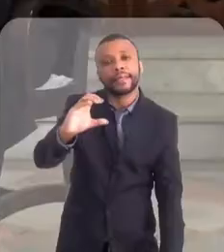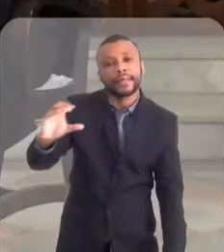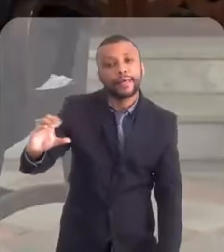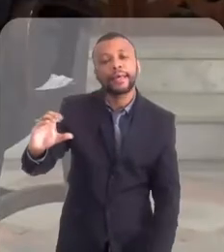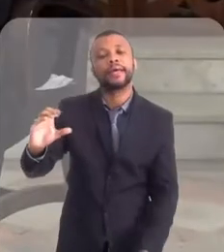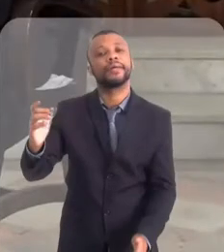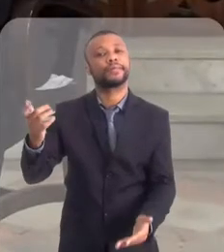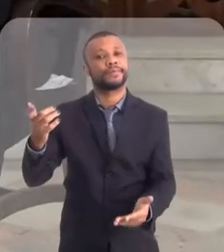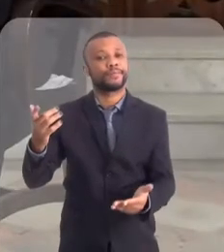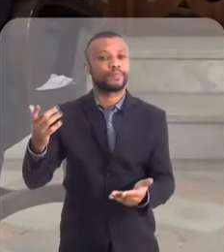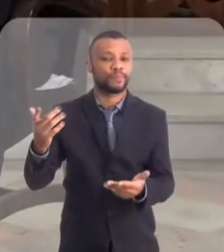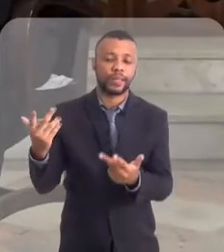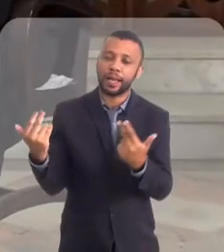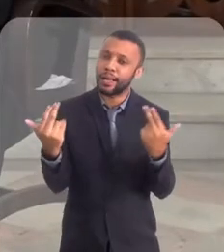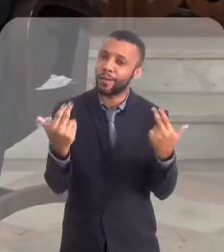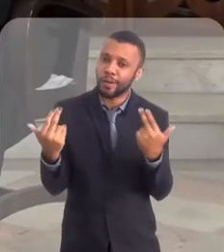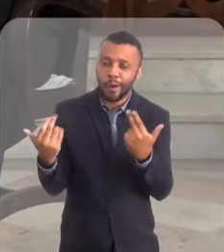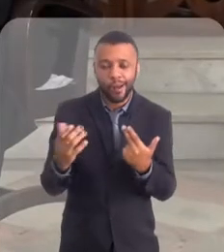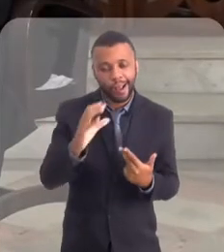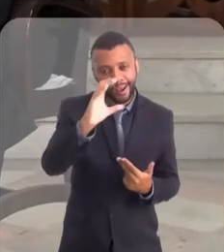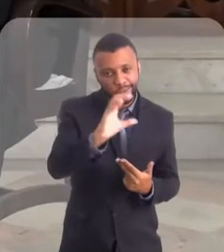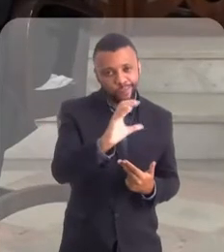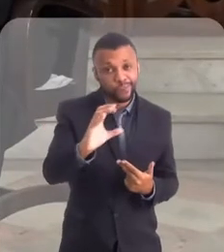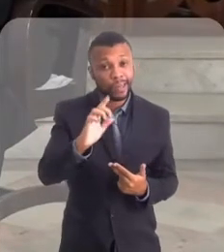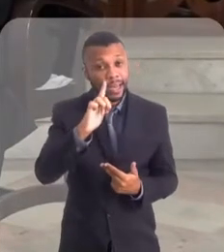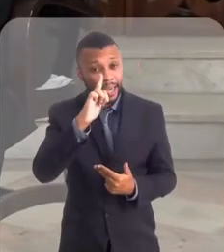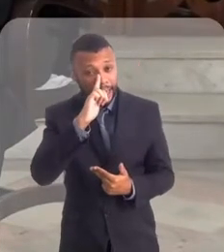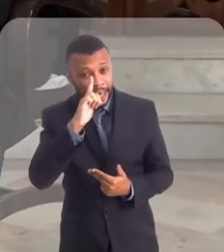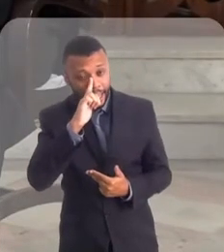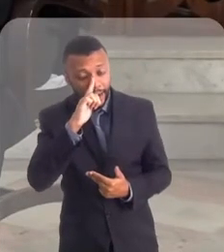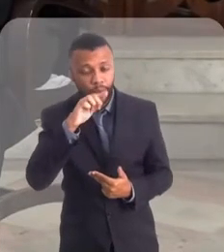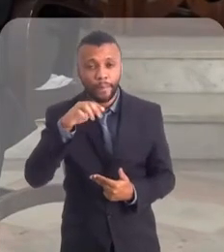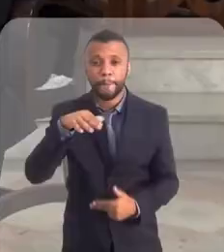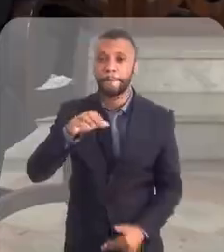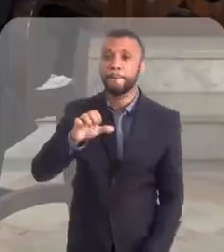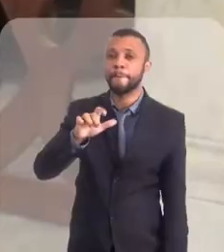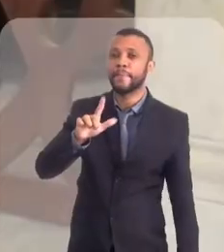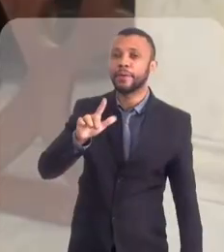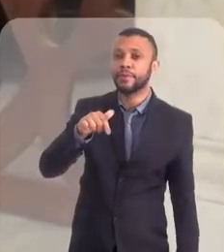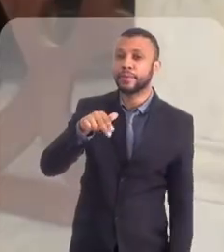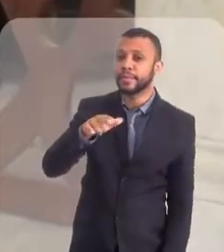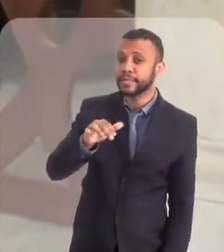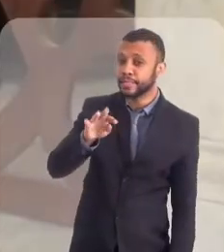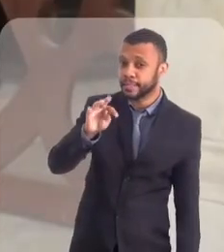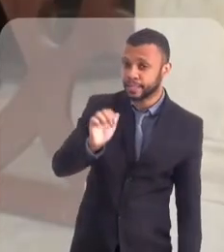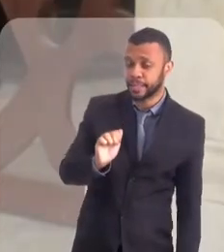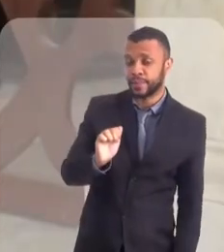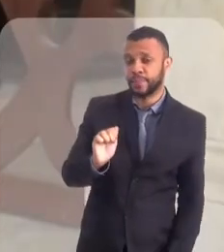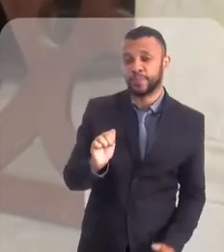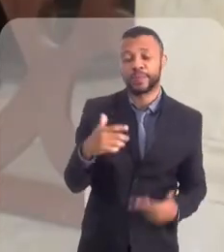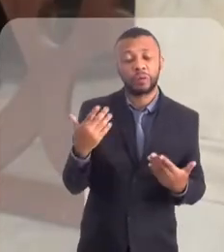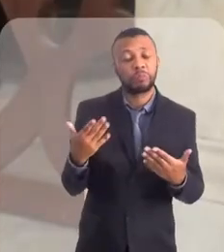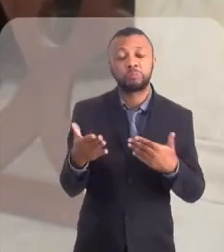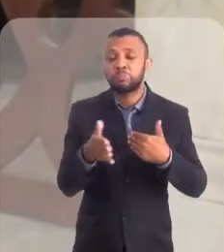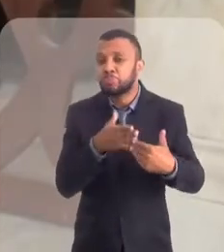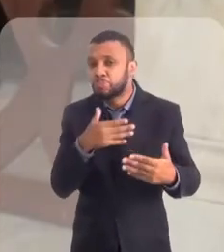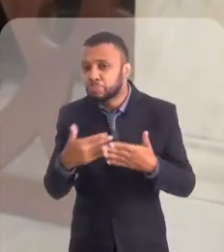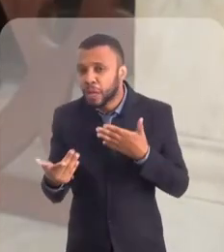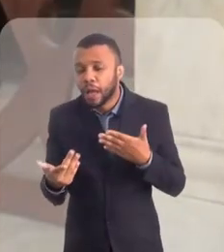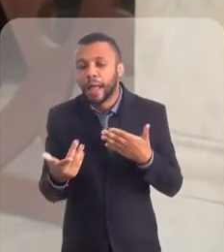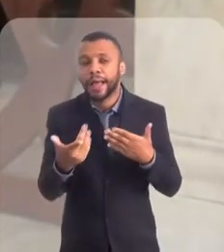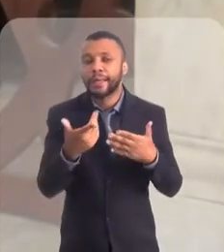católicas ou também aqui como a igreja grego-meuquita. Então, independente de ter se